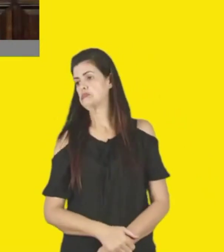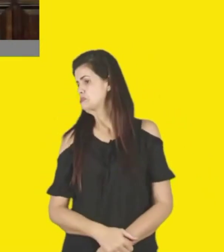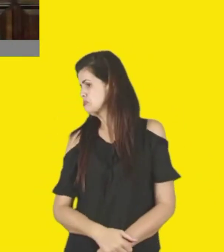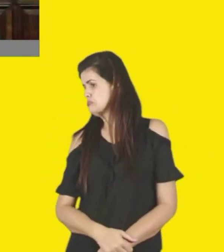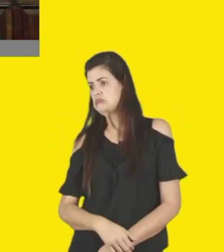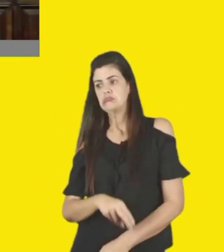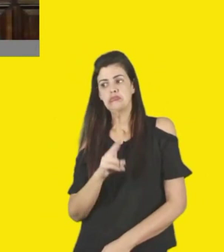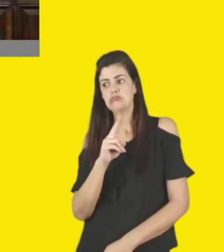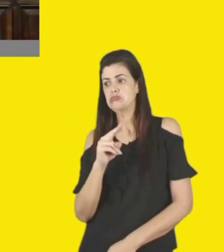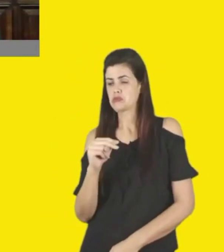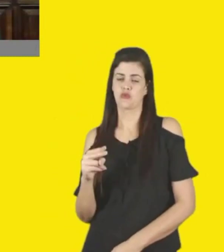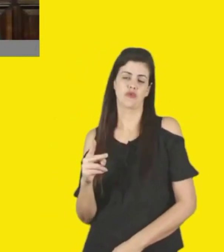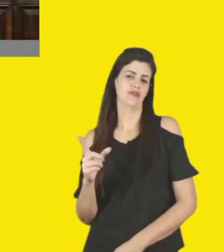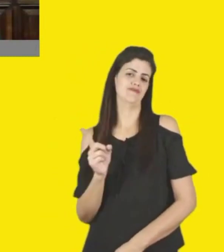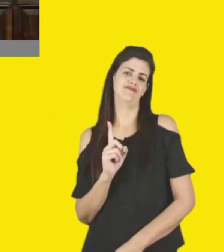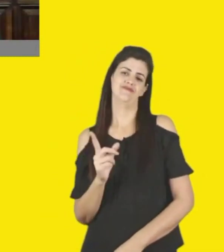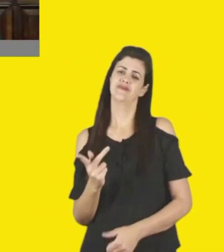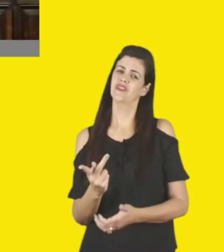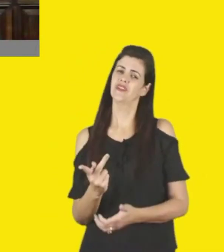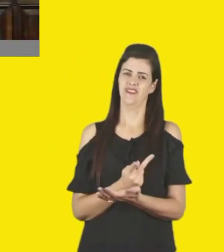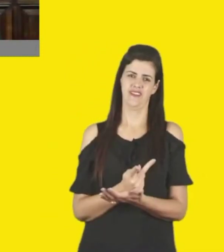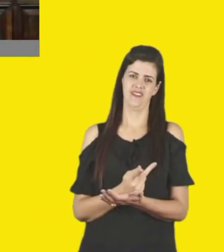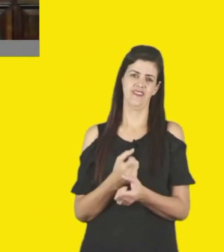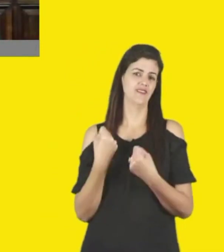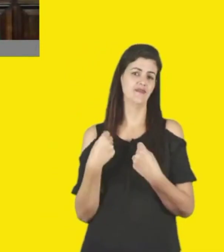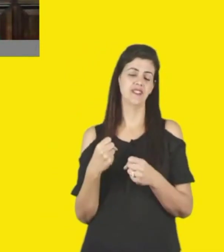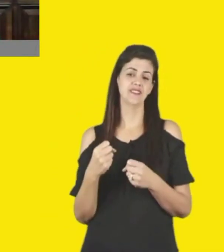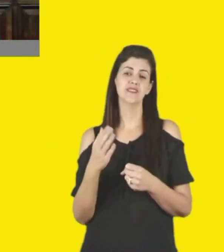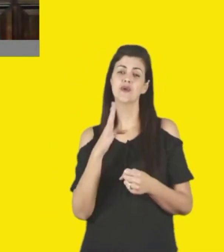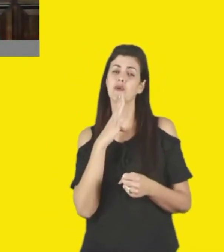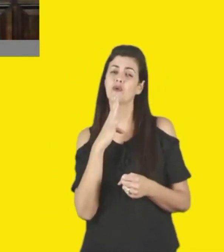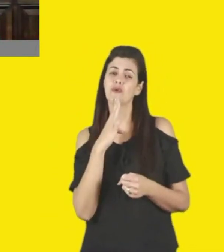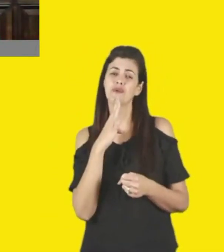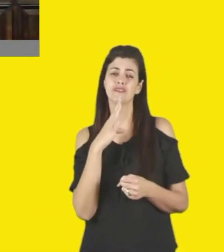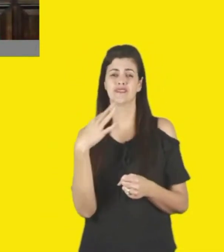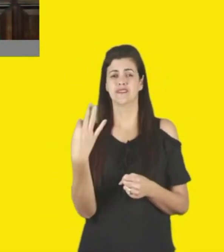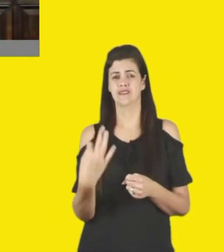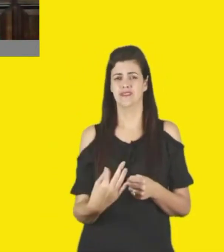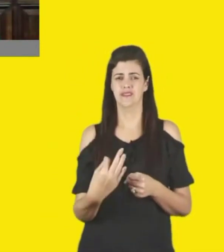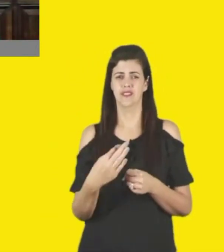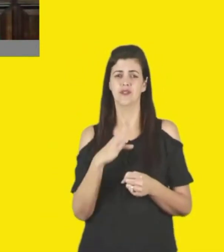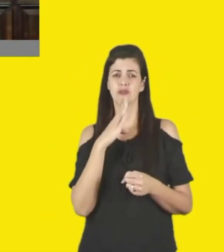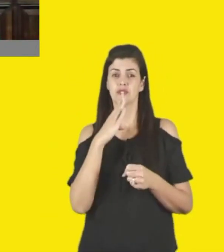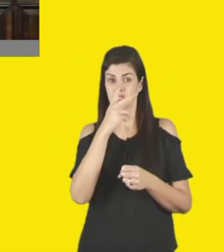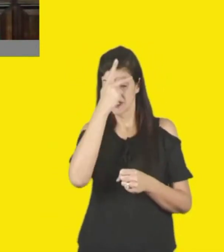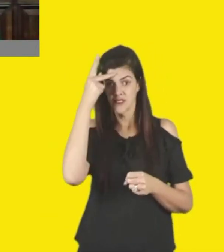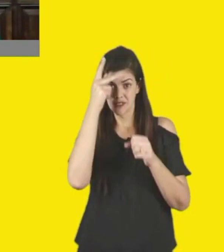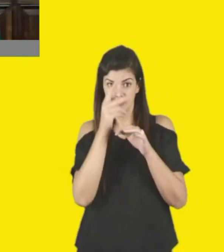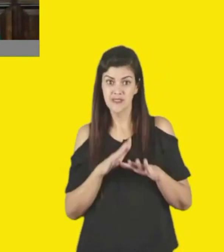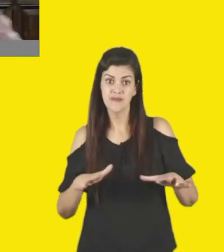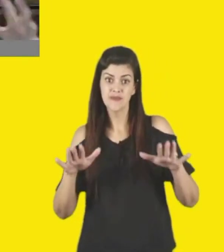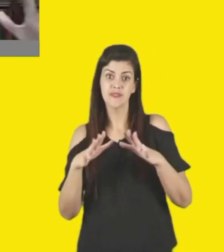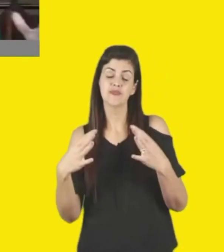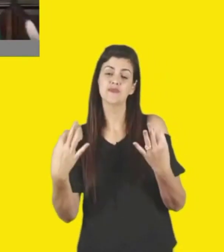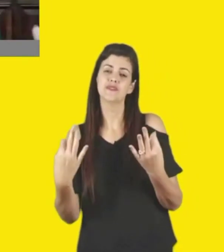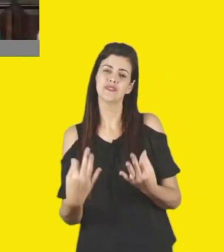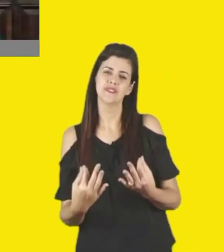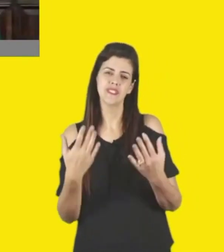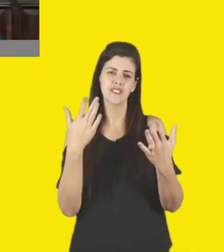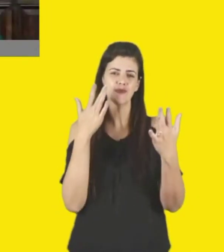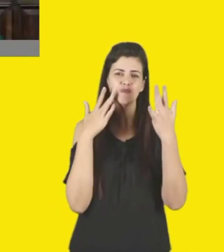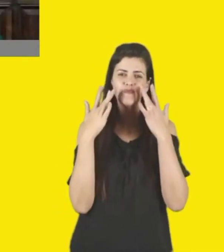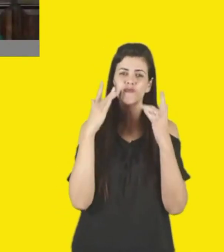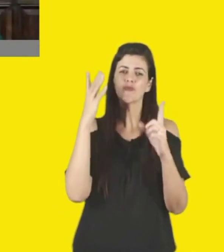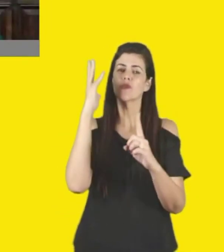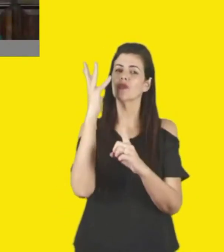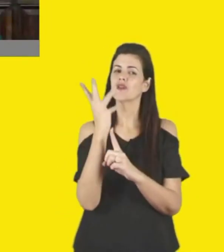de uma coisa, eu preciso encontrar, é a política da diversidade, a política que entende todos os corpos, é a política que, então, neste